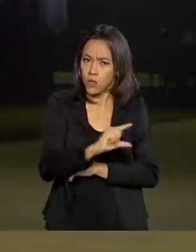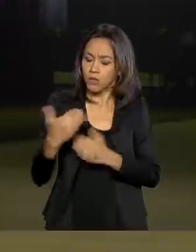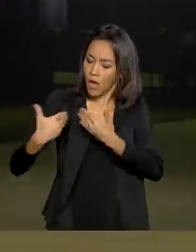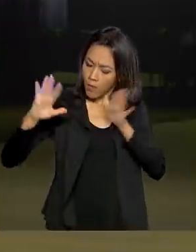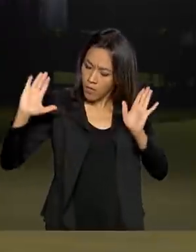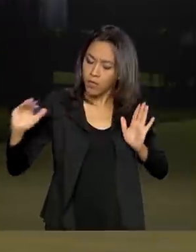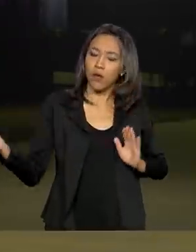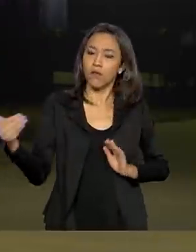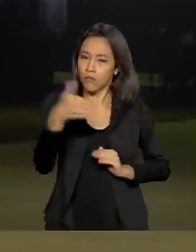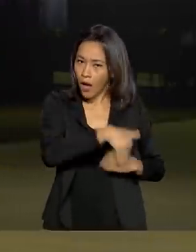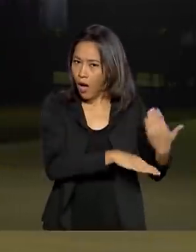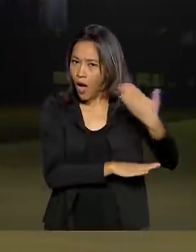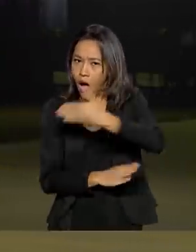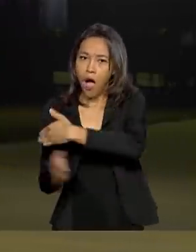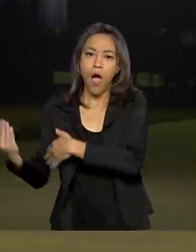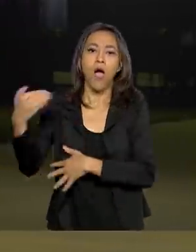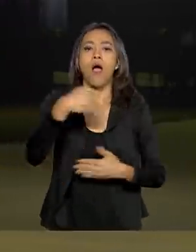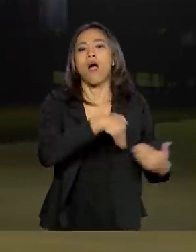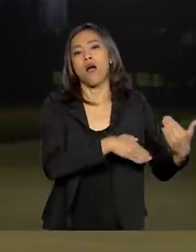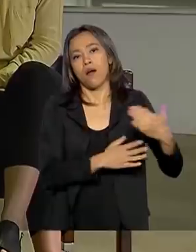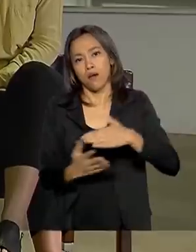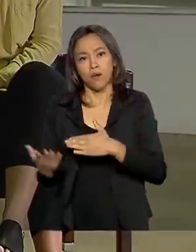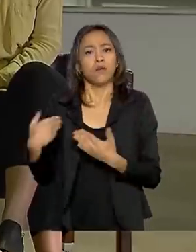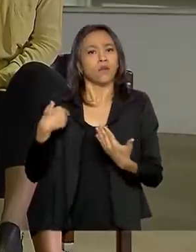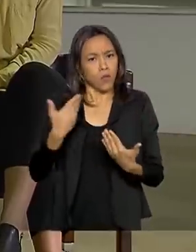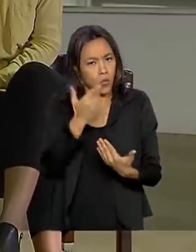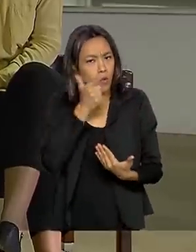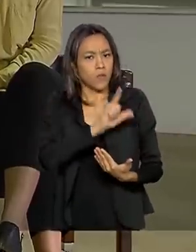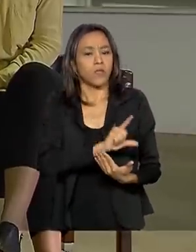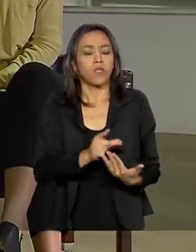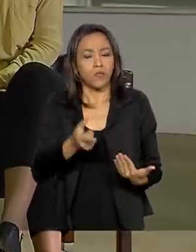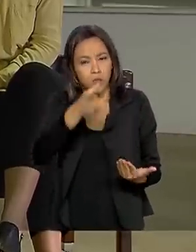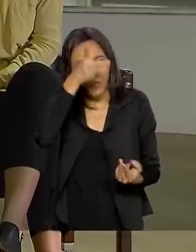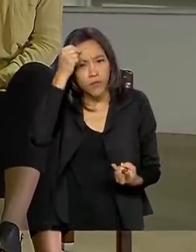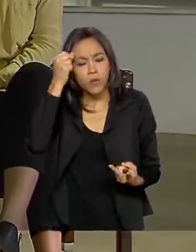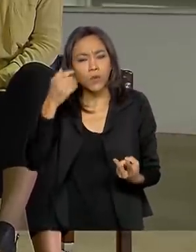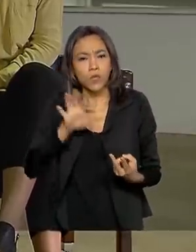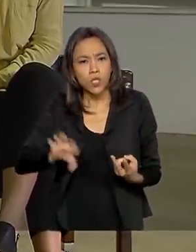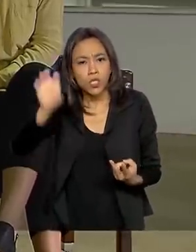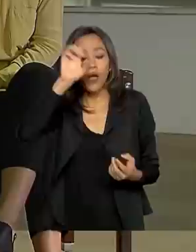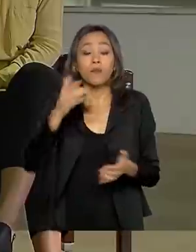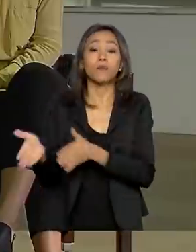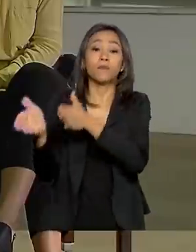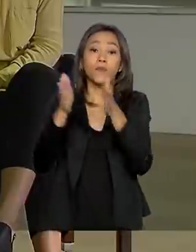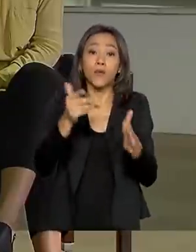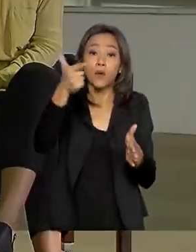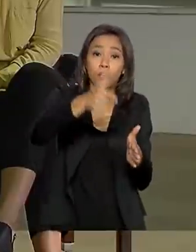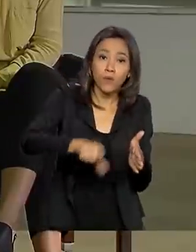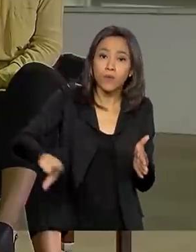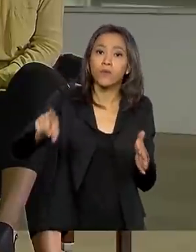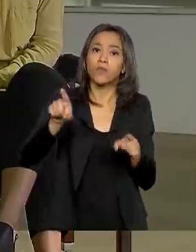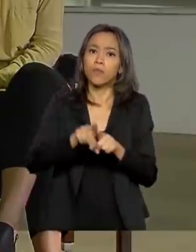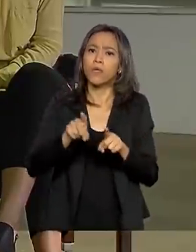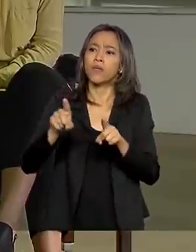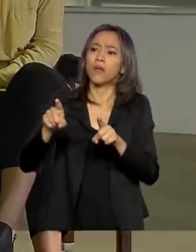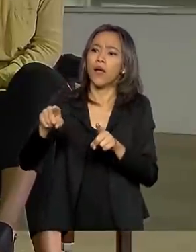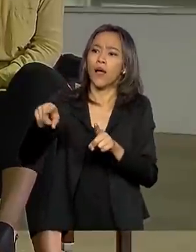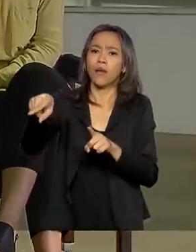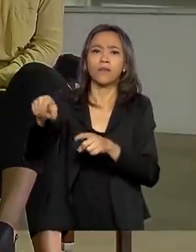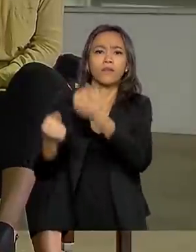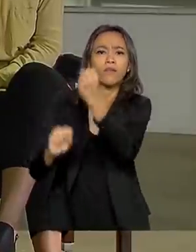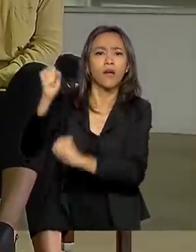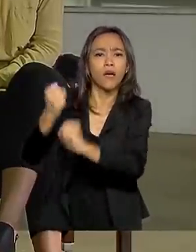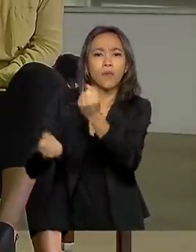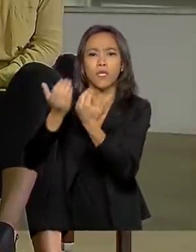também, junto às prefeituras e aos governos dos estados, os fretamentos especiais para garantir que as fábricas de alimento,